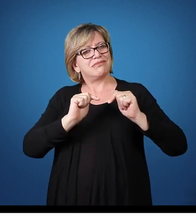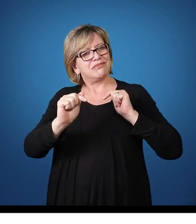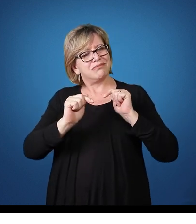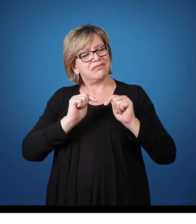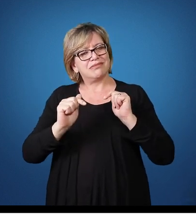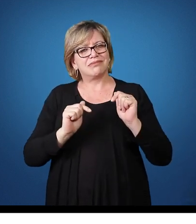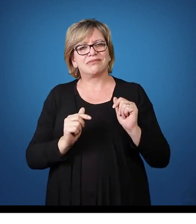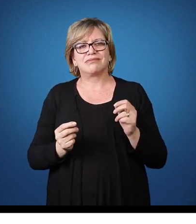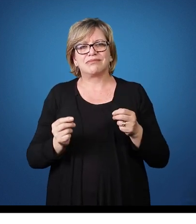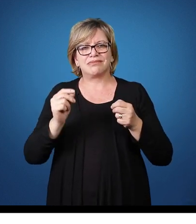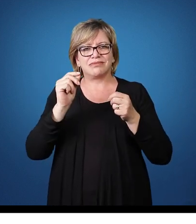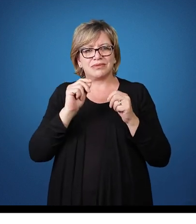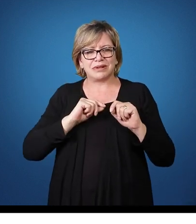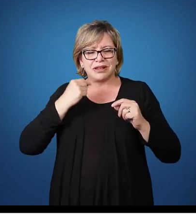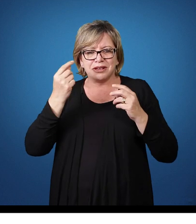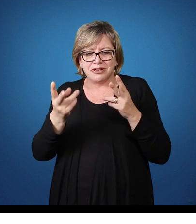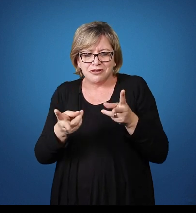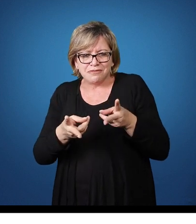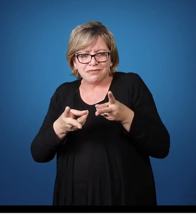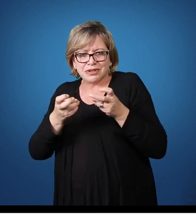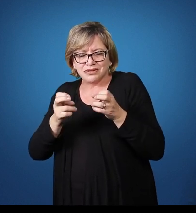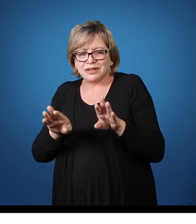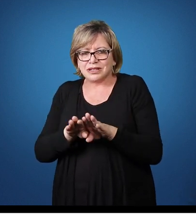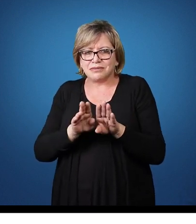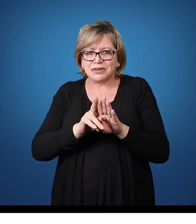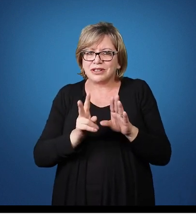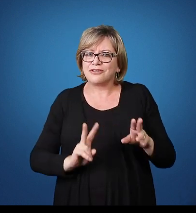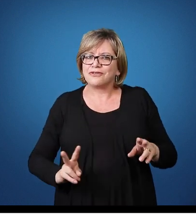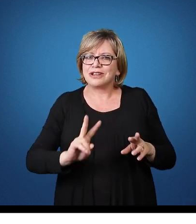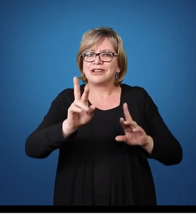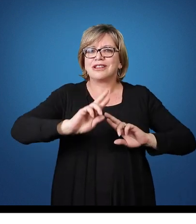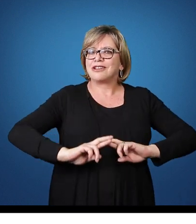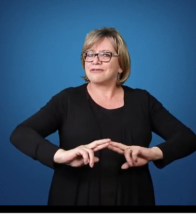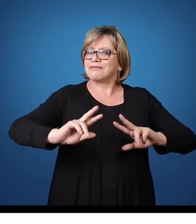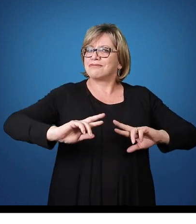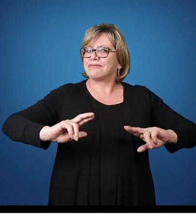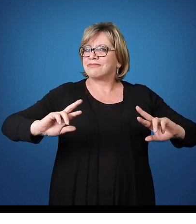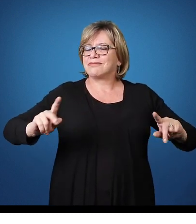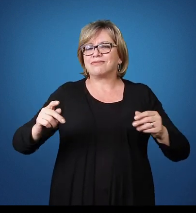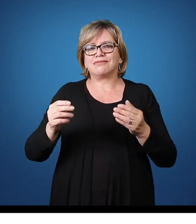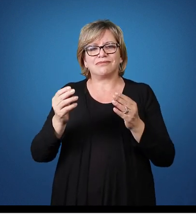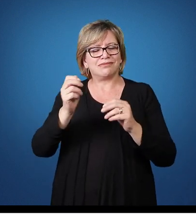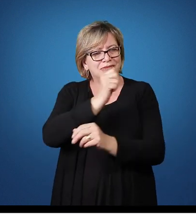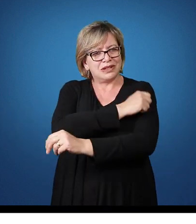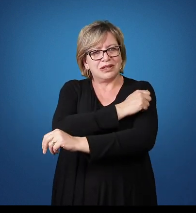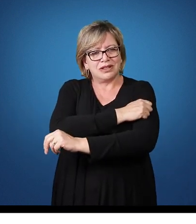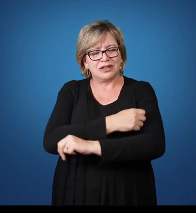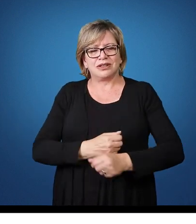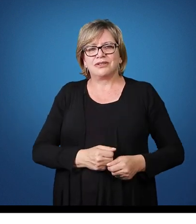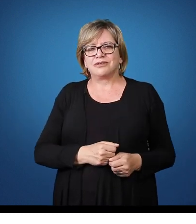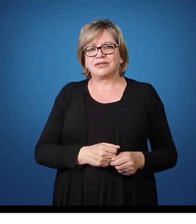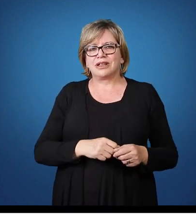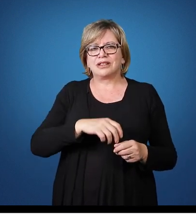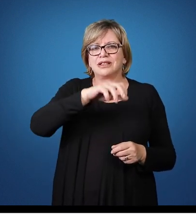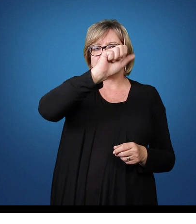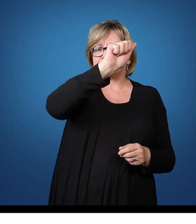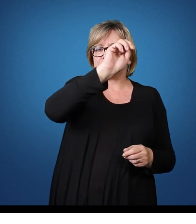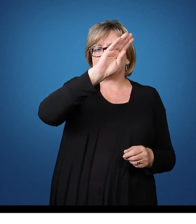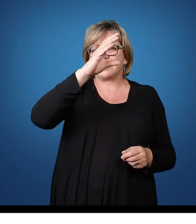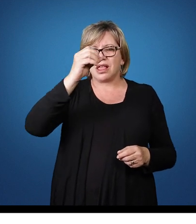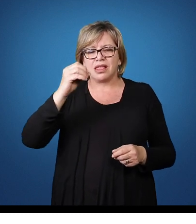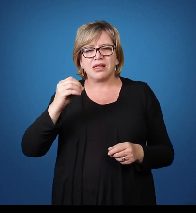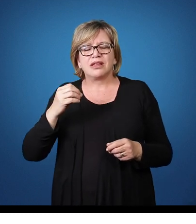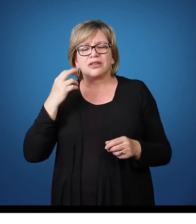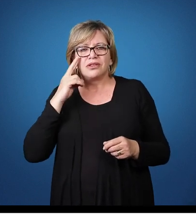de modo a reconhecer e valorizar também essas diferenças Em relação à alfabetização Nós